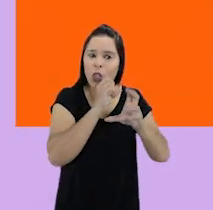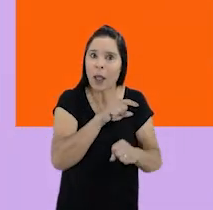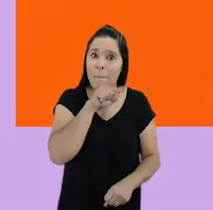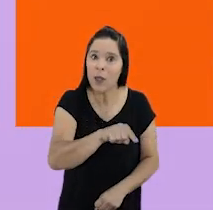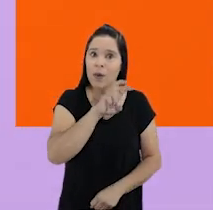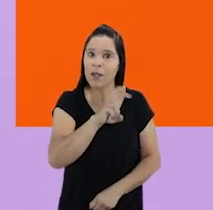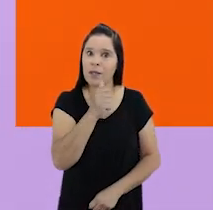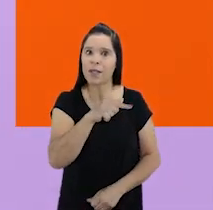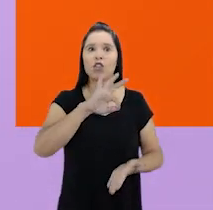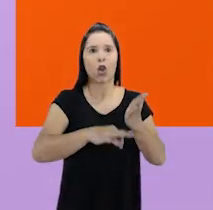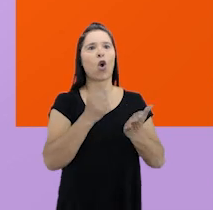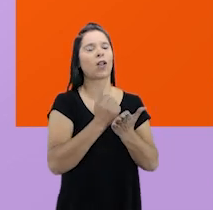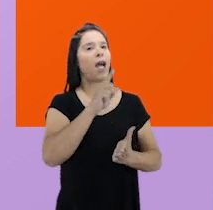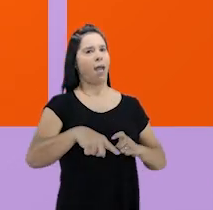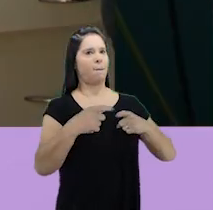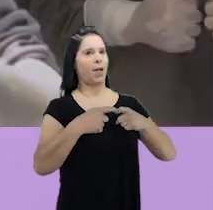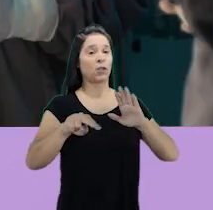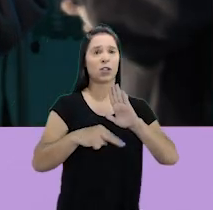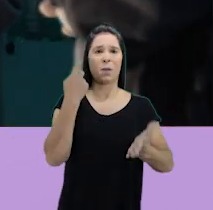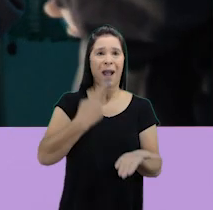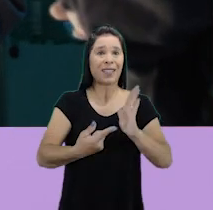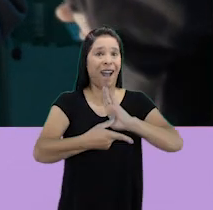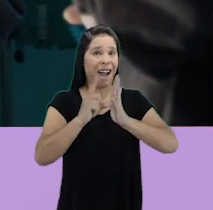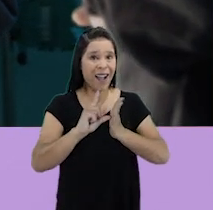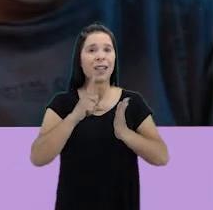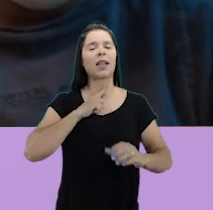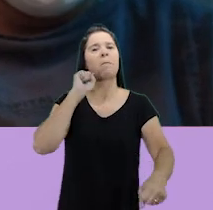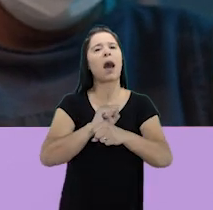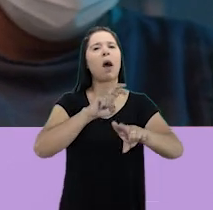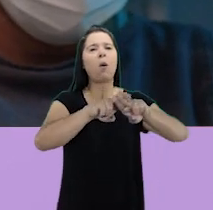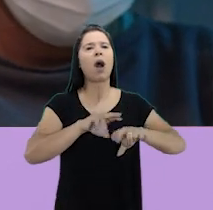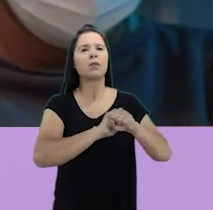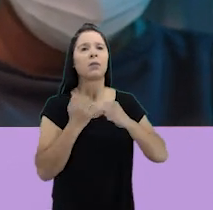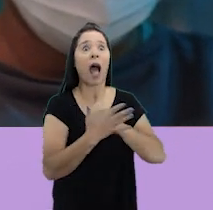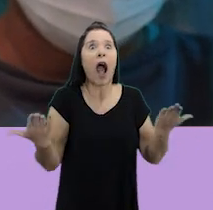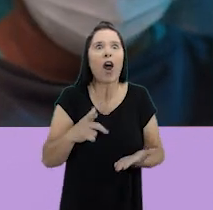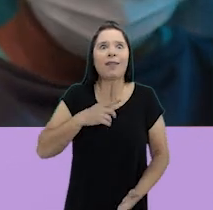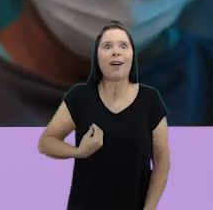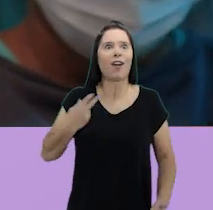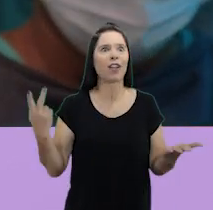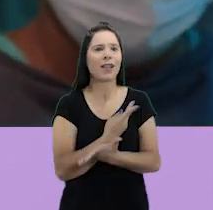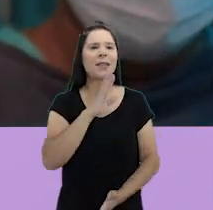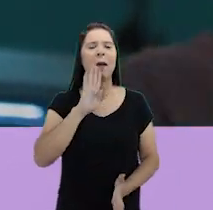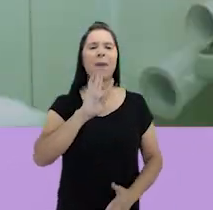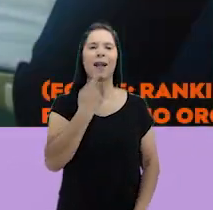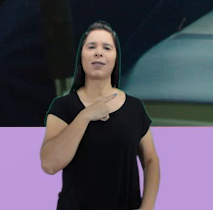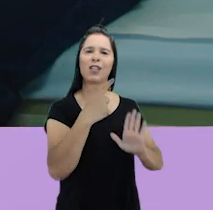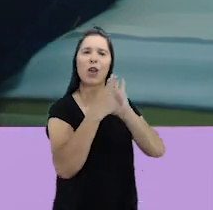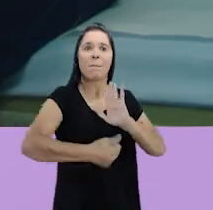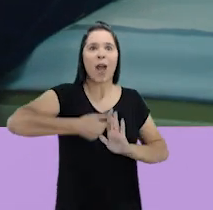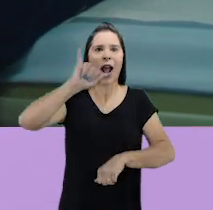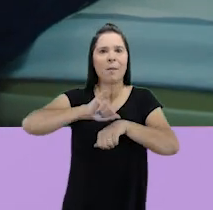sendo 1.517 médicos. As cirurgias eletivas paralisadas na pandemia voltaram a ser feitas. E BH foi